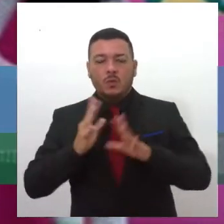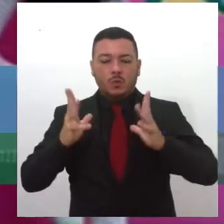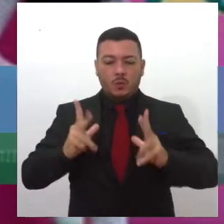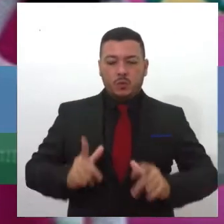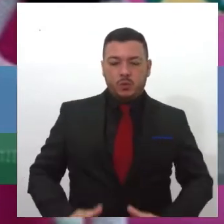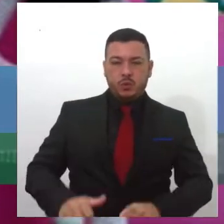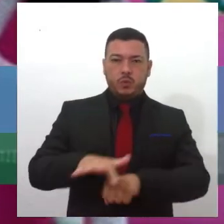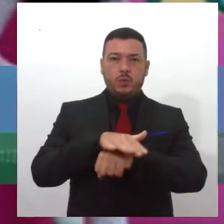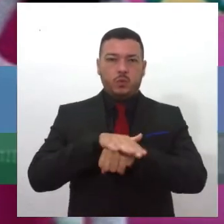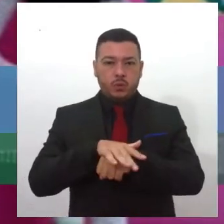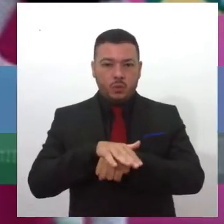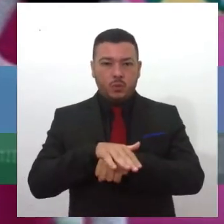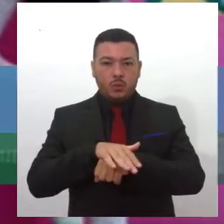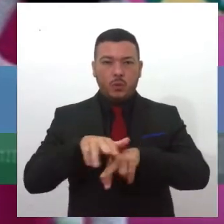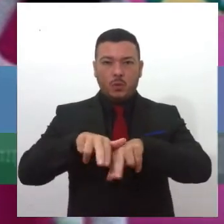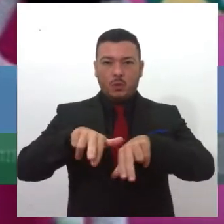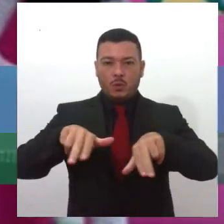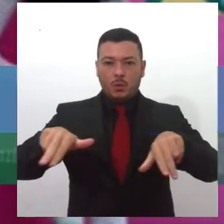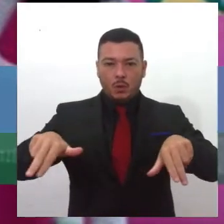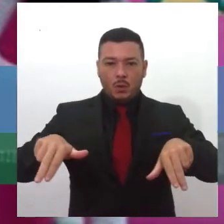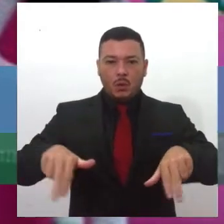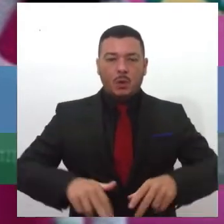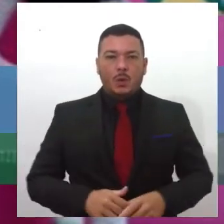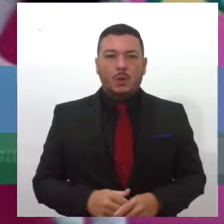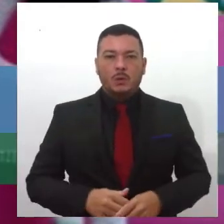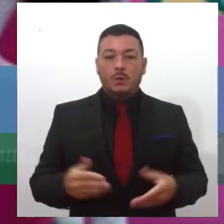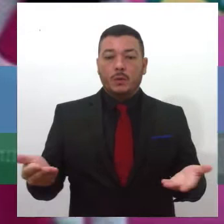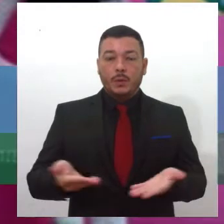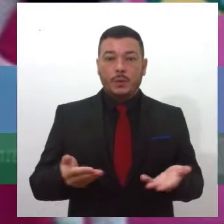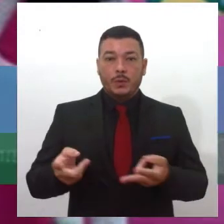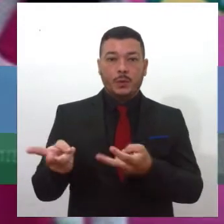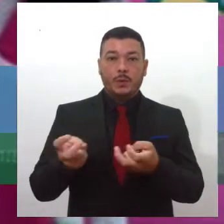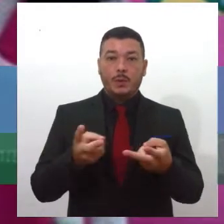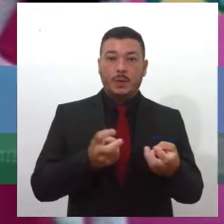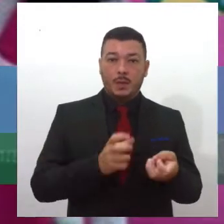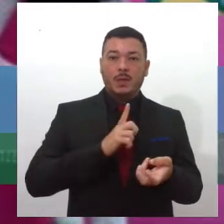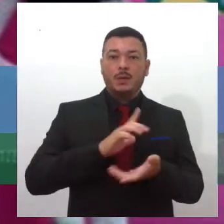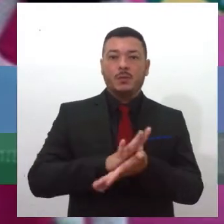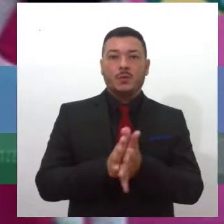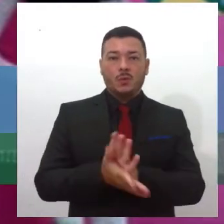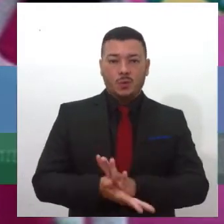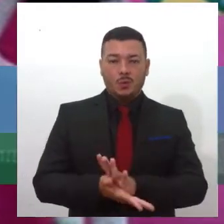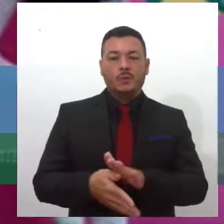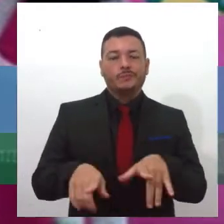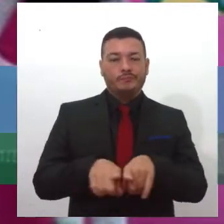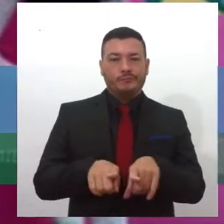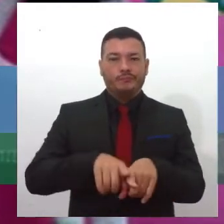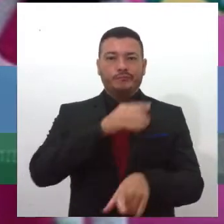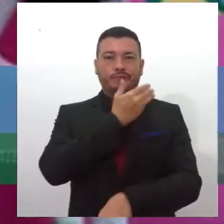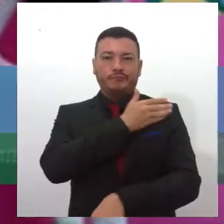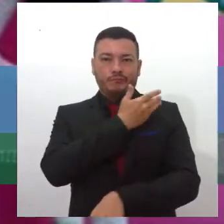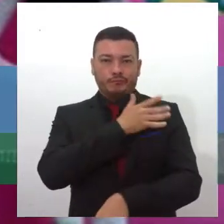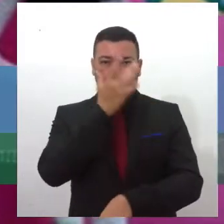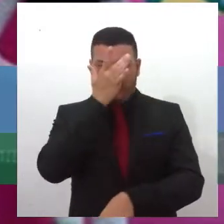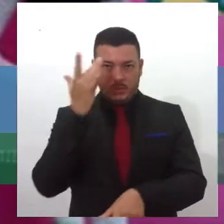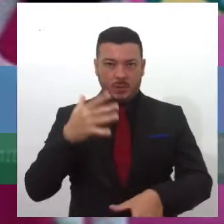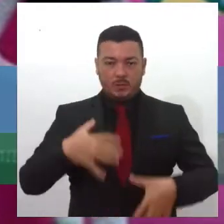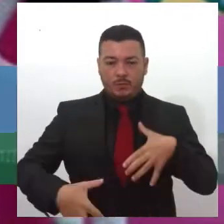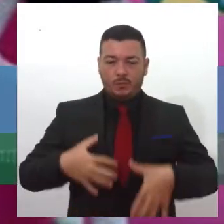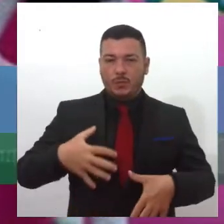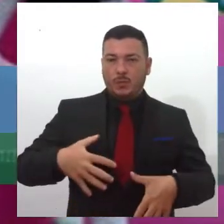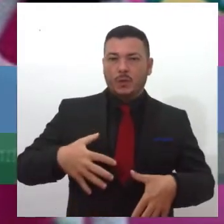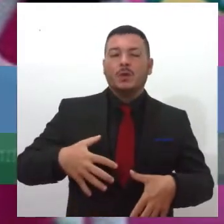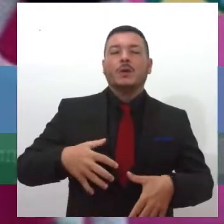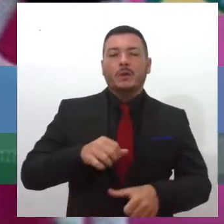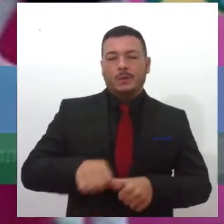doenças. Então, a gente percebe que hoje existe uma discriminação, preconceito em relação às pessoas transplantadas,